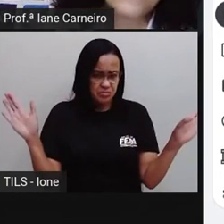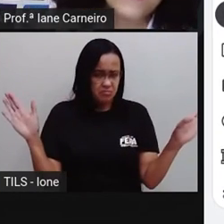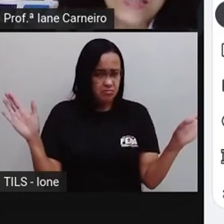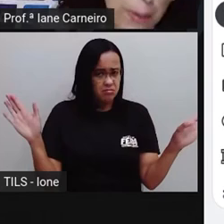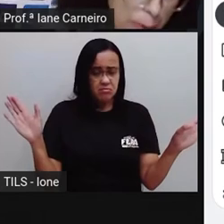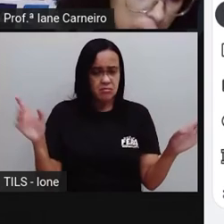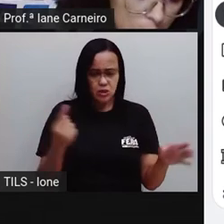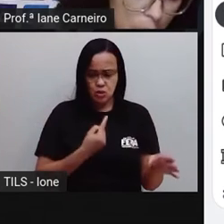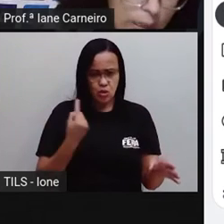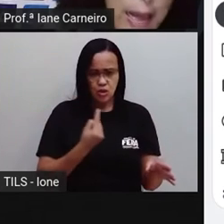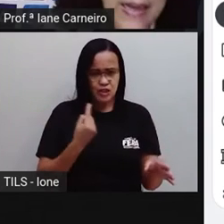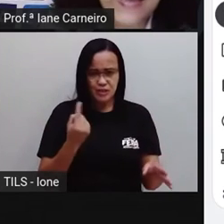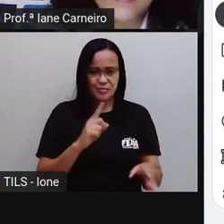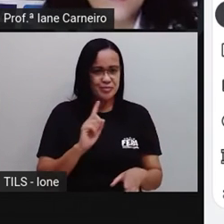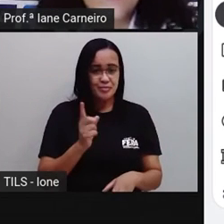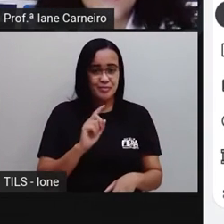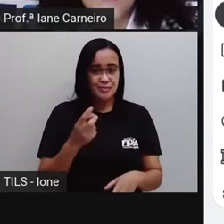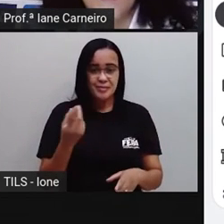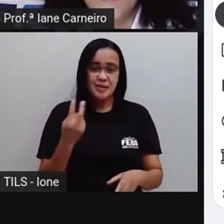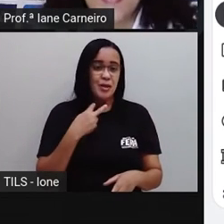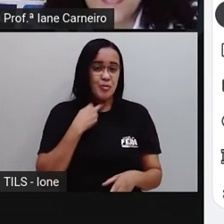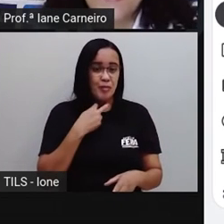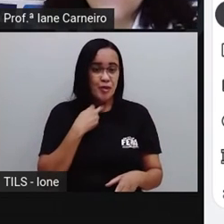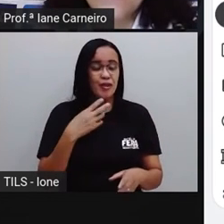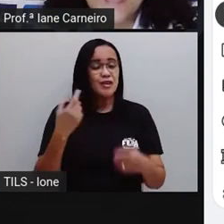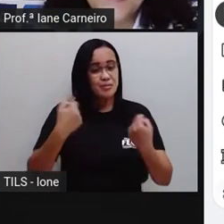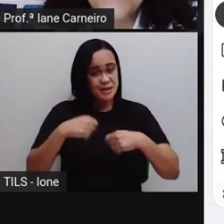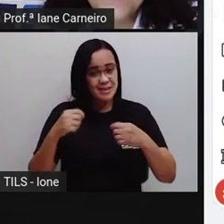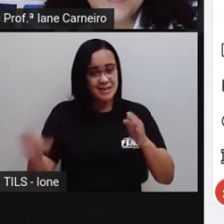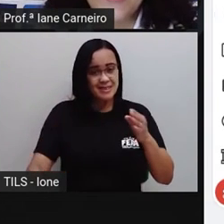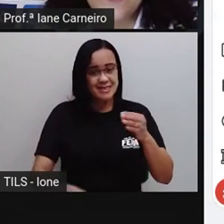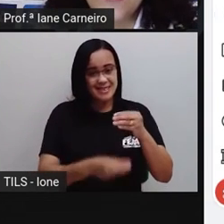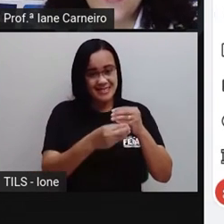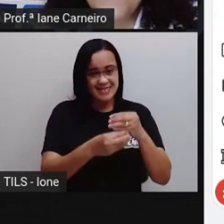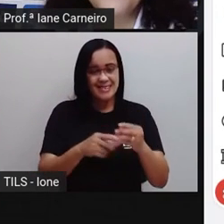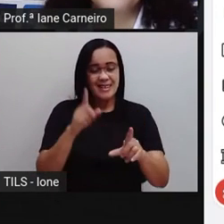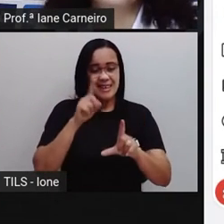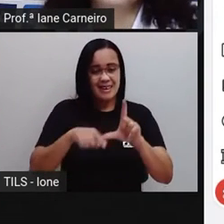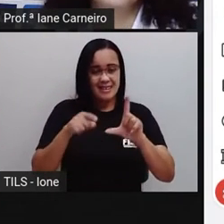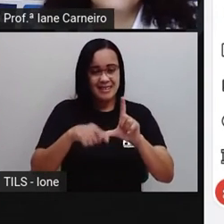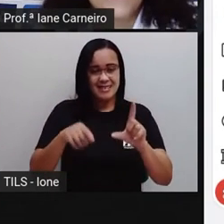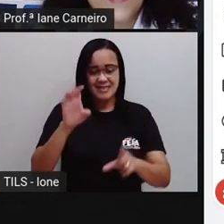sozinho. Então, a pró tem que colocar a letra E, certo? Vamos ler agora,